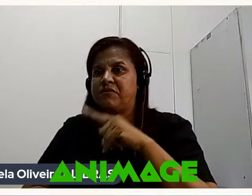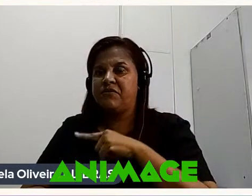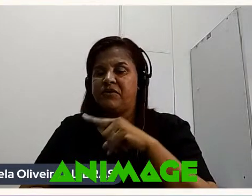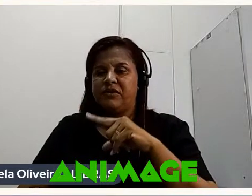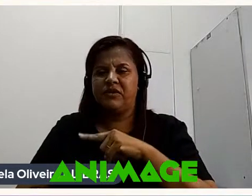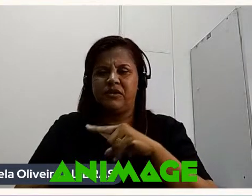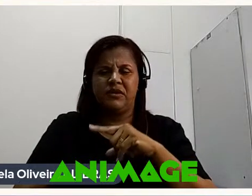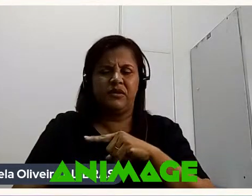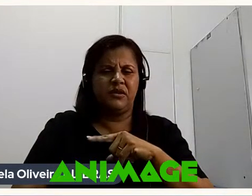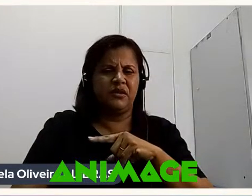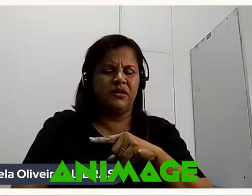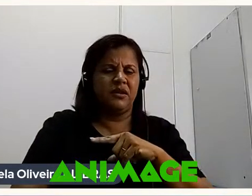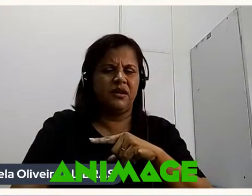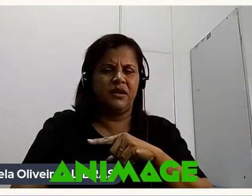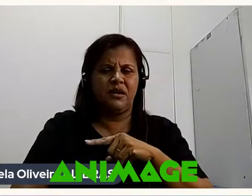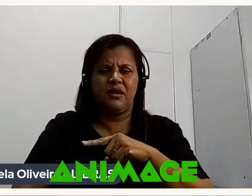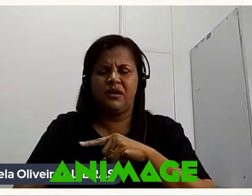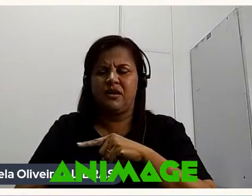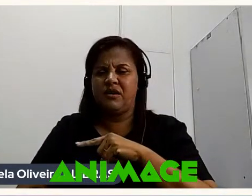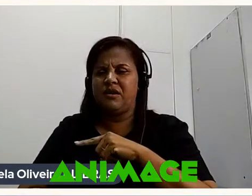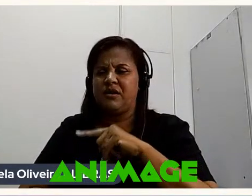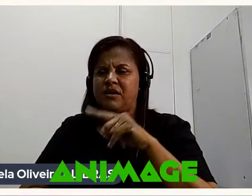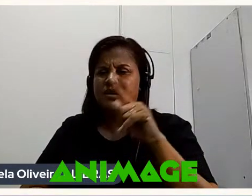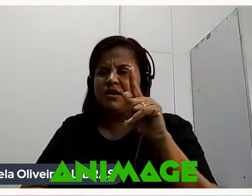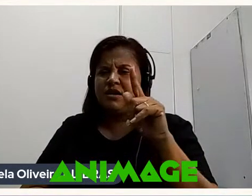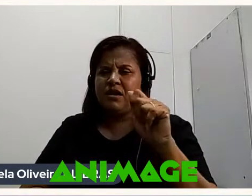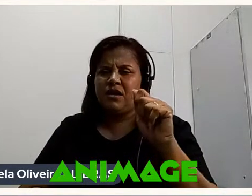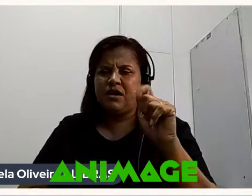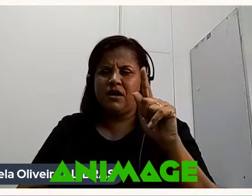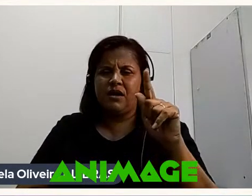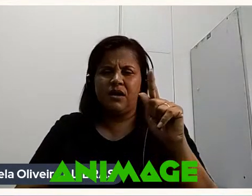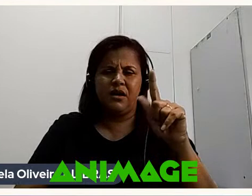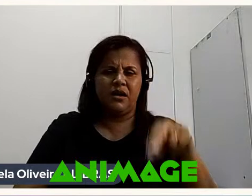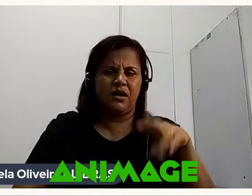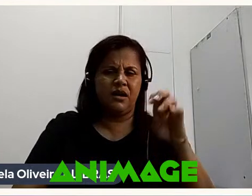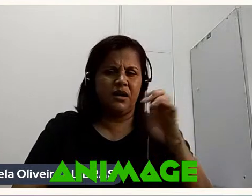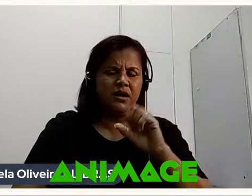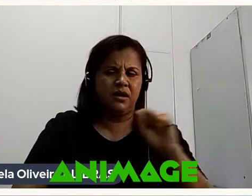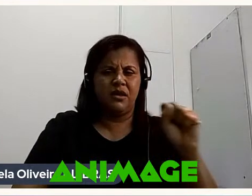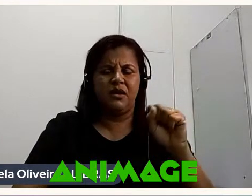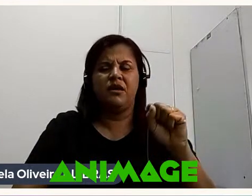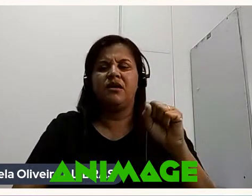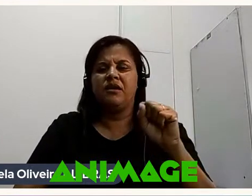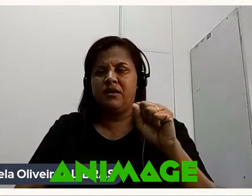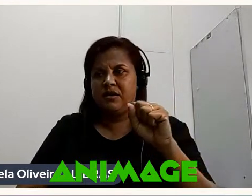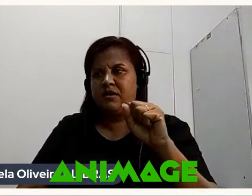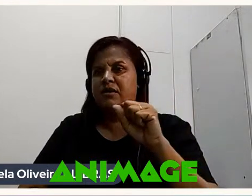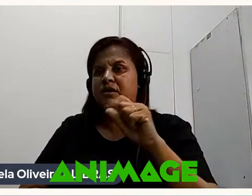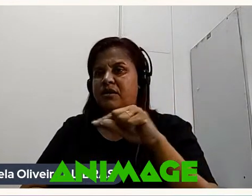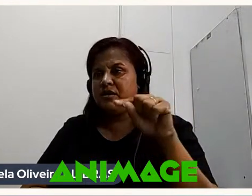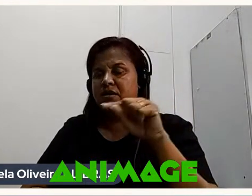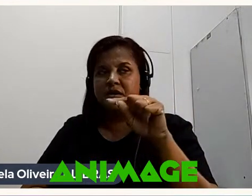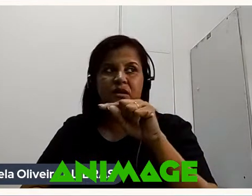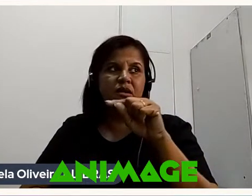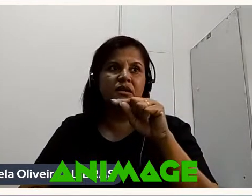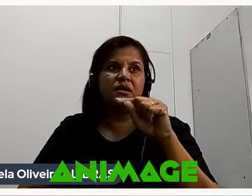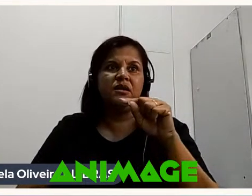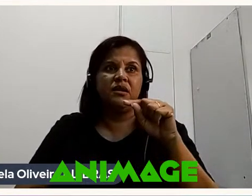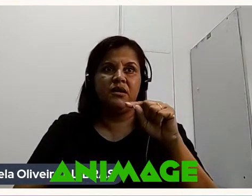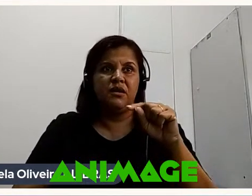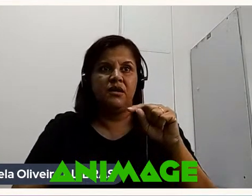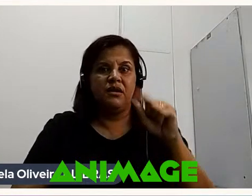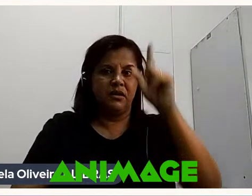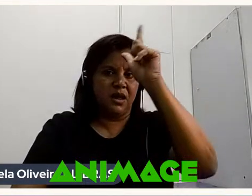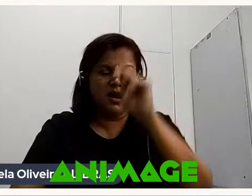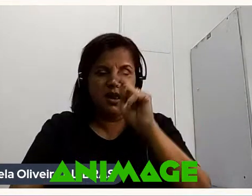A francesa Agnès Patron Às 16 horas E Raik Holt Do Estúdio Monstros Da Alemanha Às 18 horas E